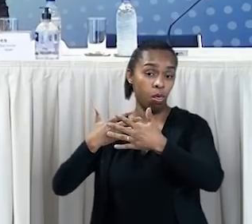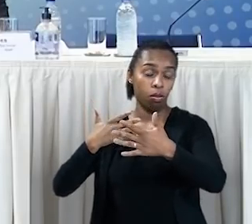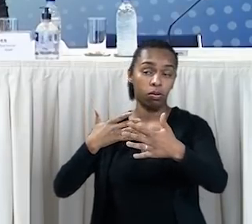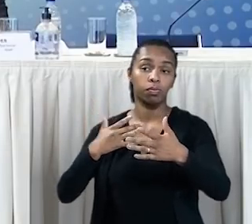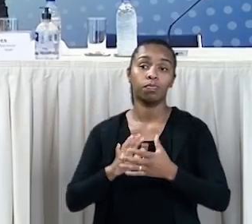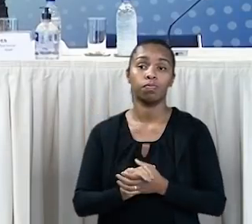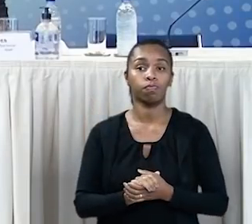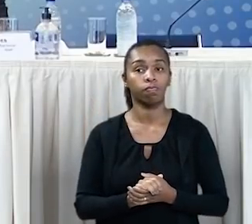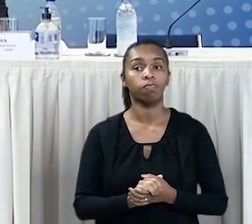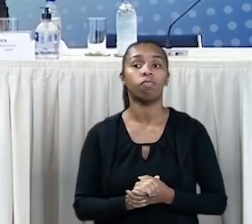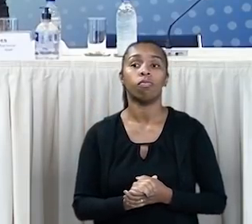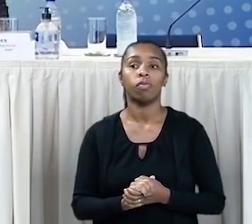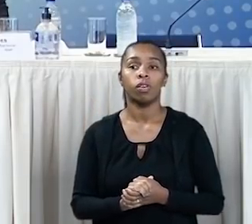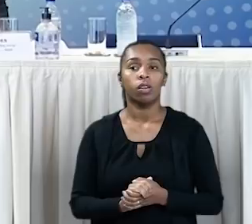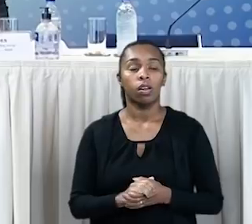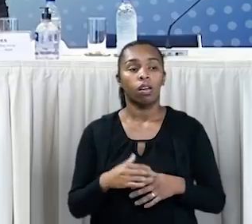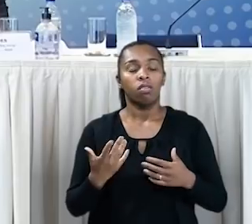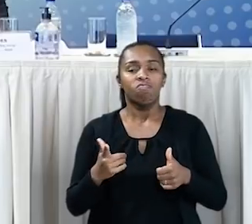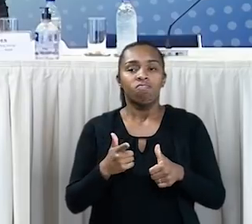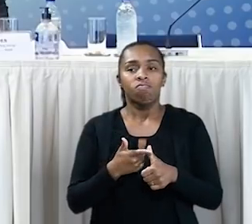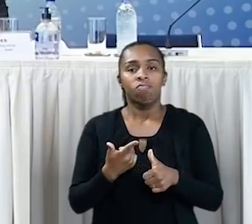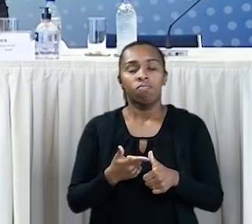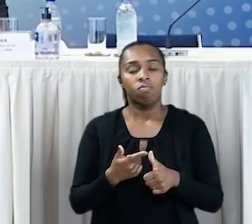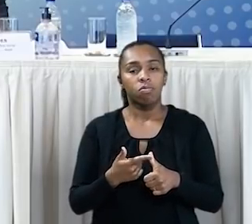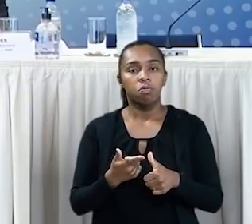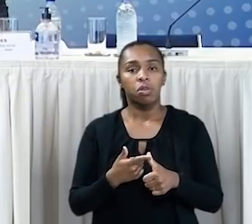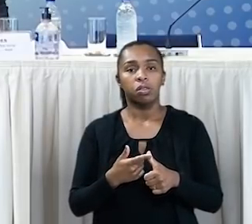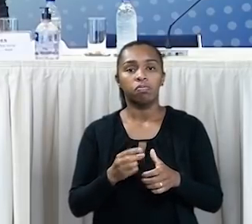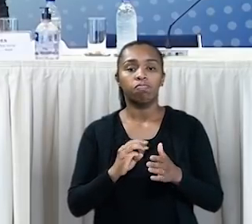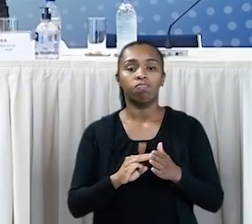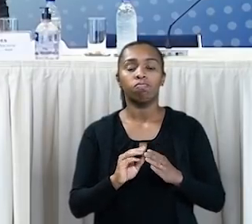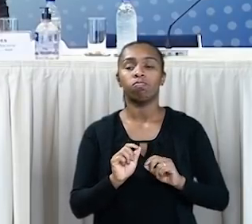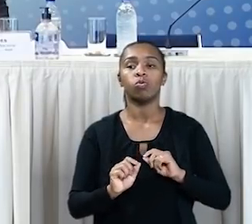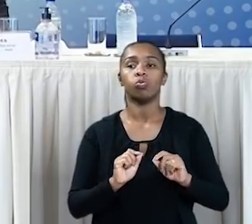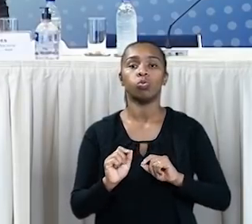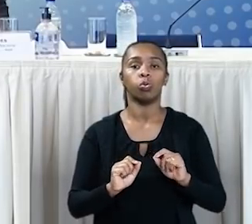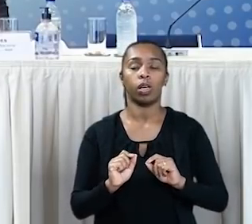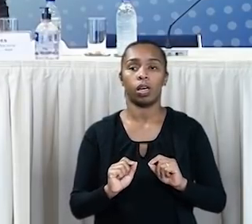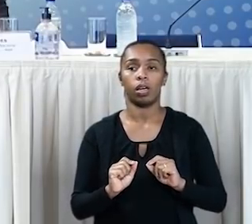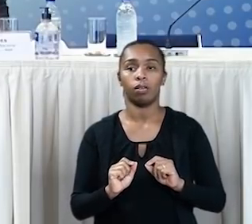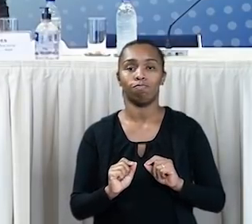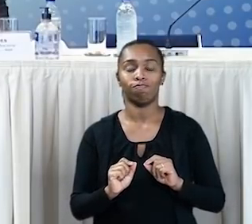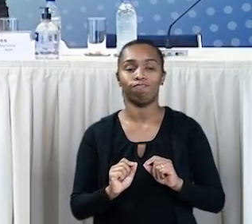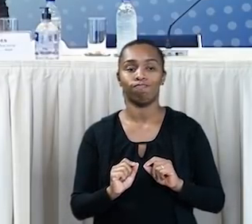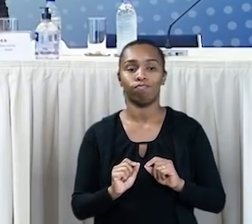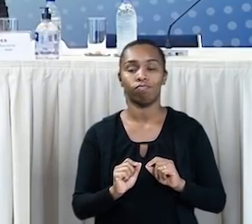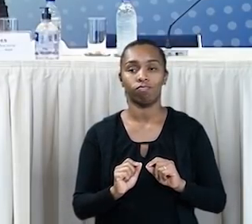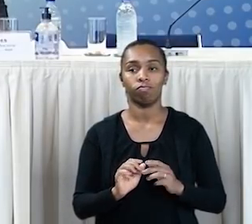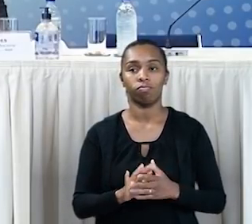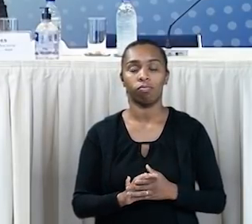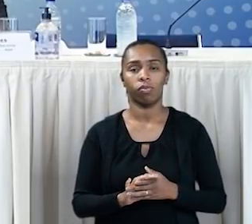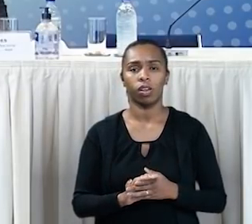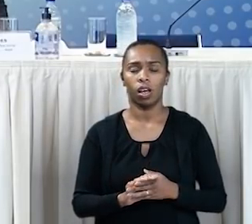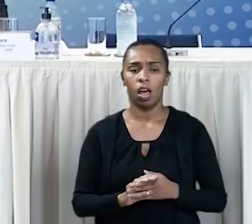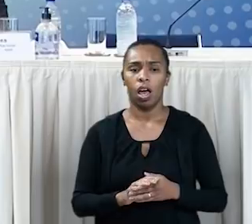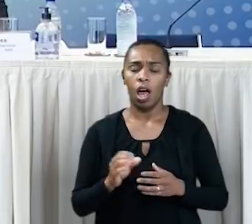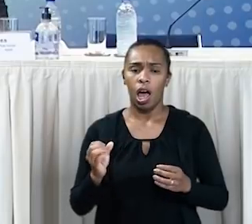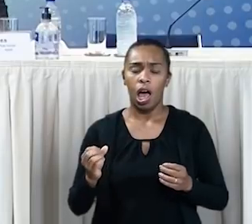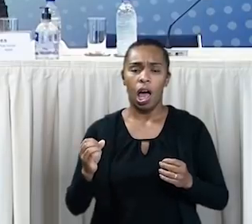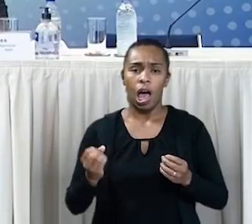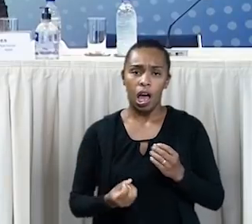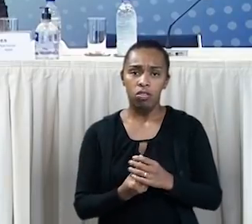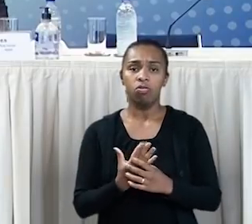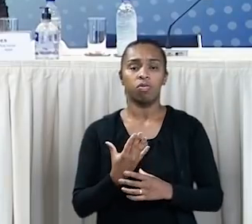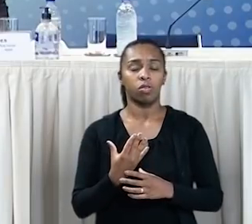Então, acho que a primeira mensagem é que boa parte das inovações que são